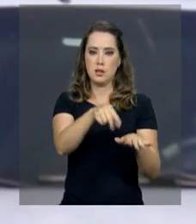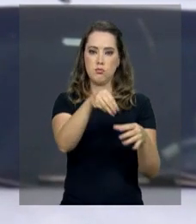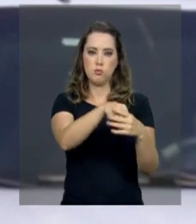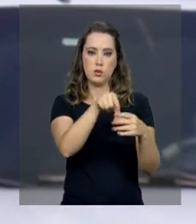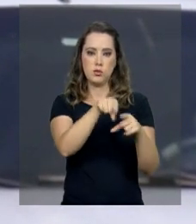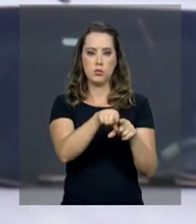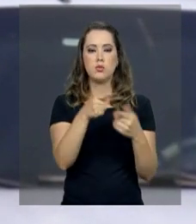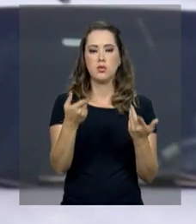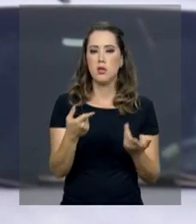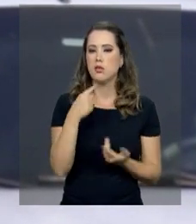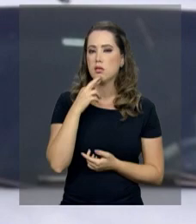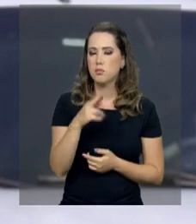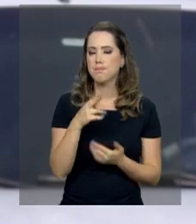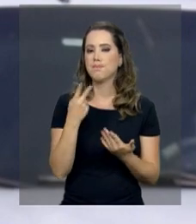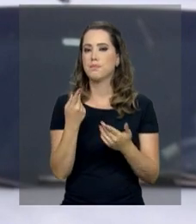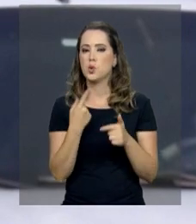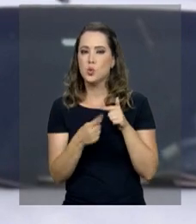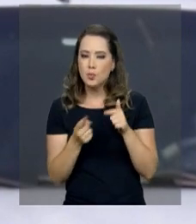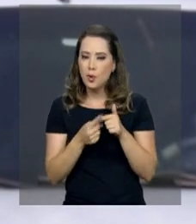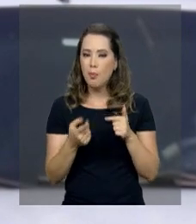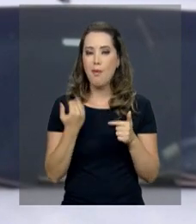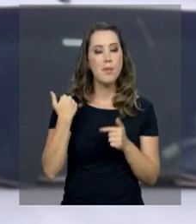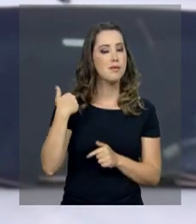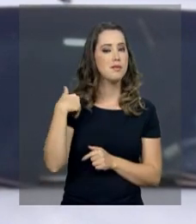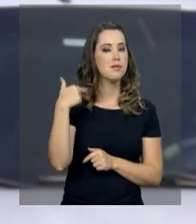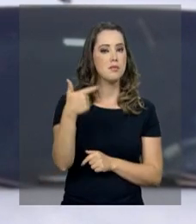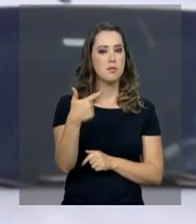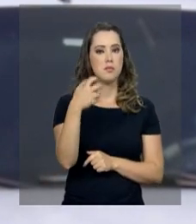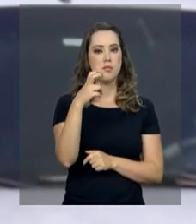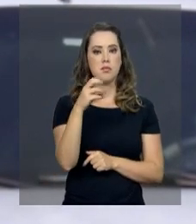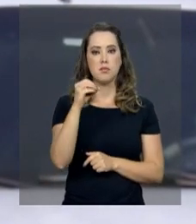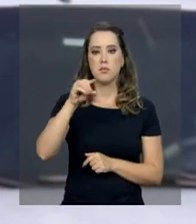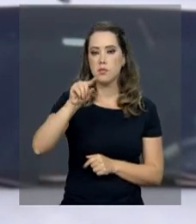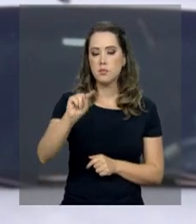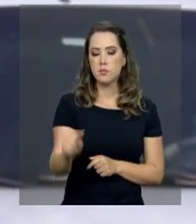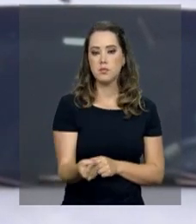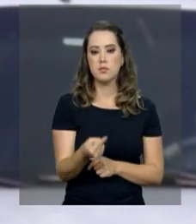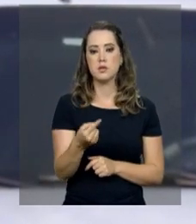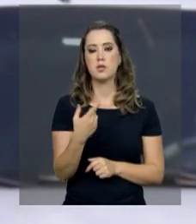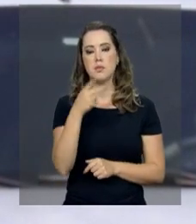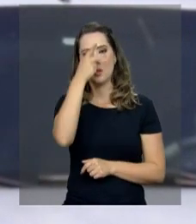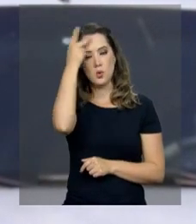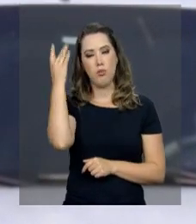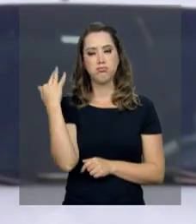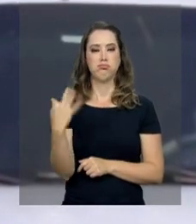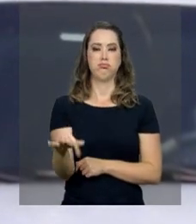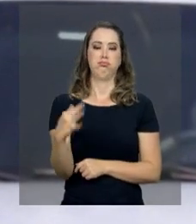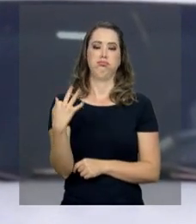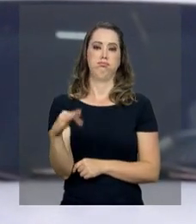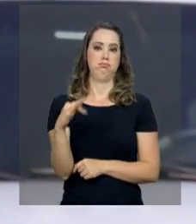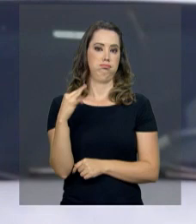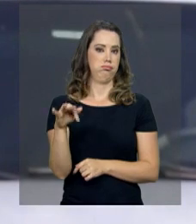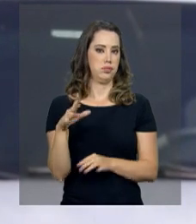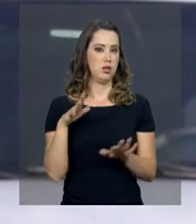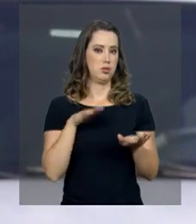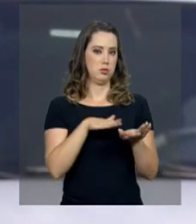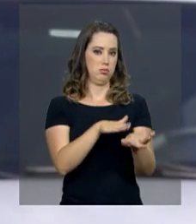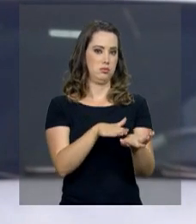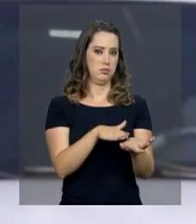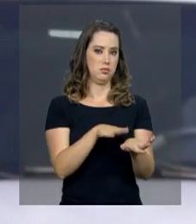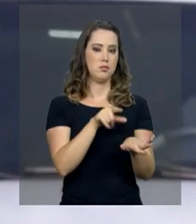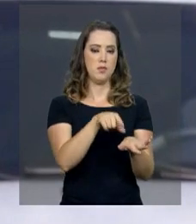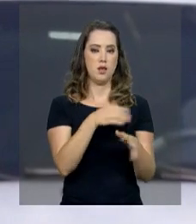as consequências dos acidentes são mais de 250 mil lesionados pelos acidentes do trânsito. O governo federal